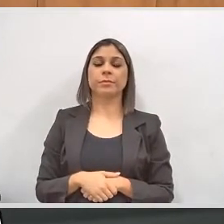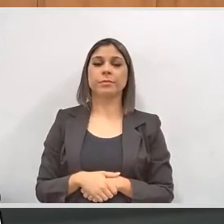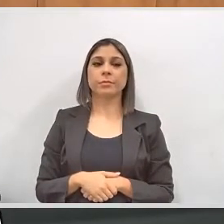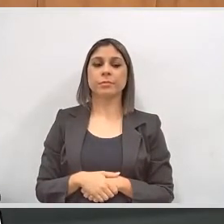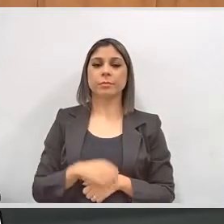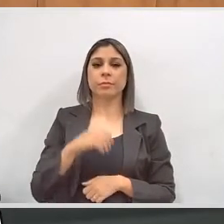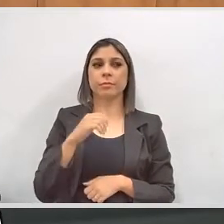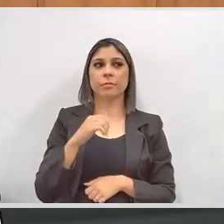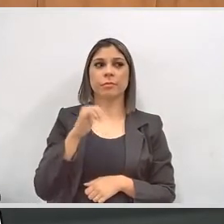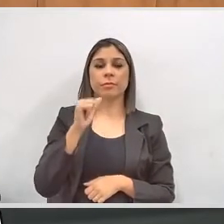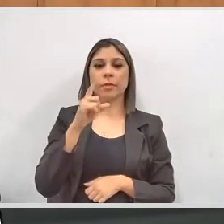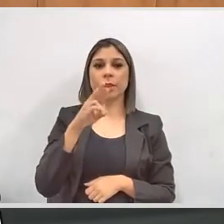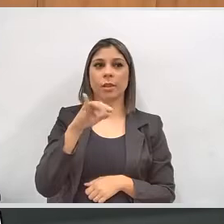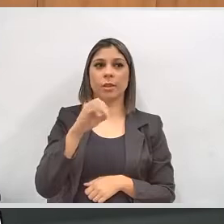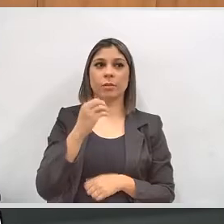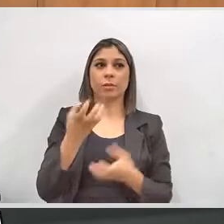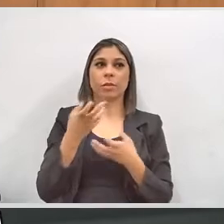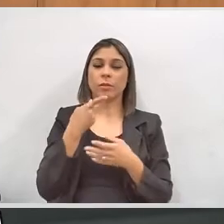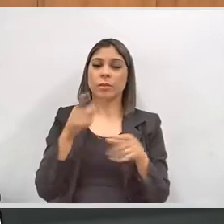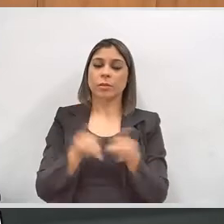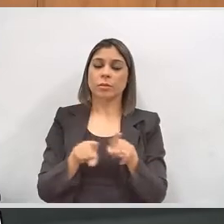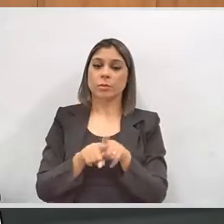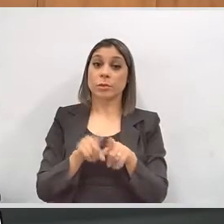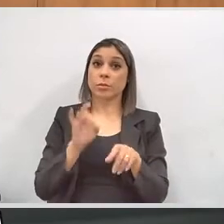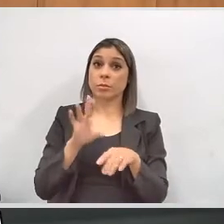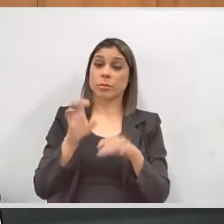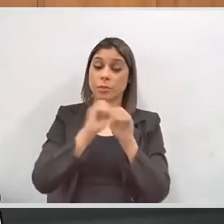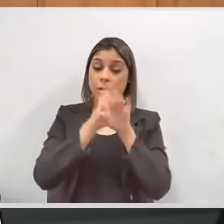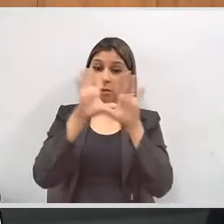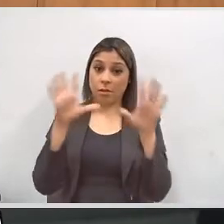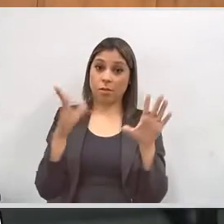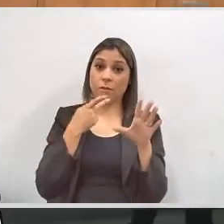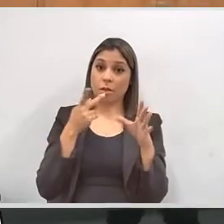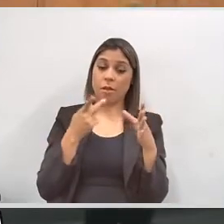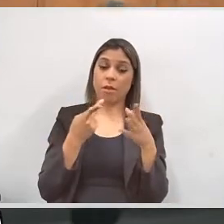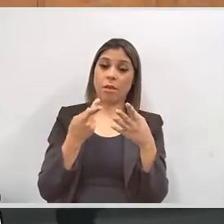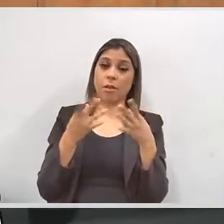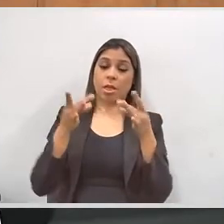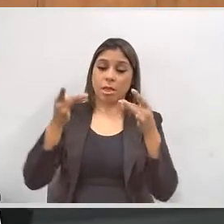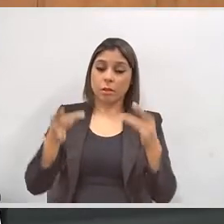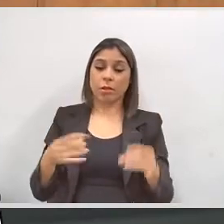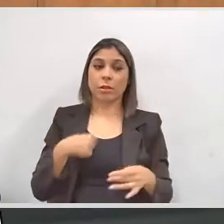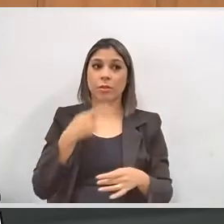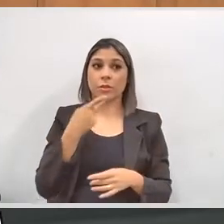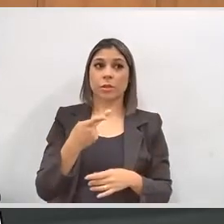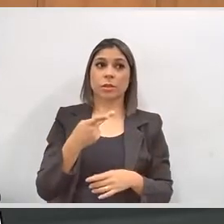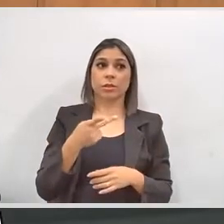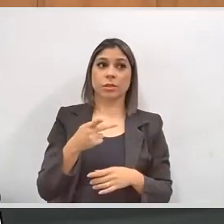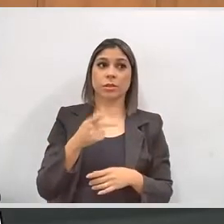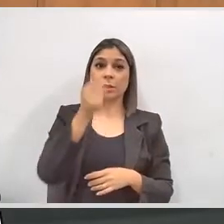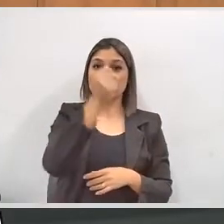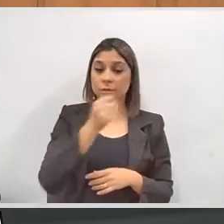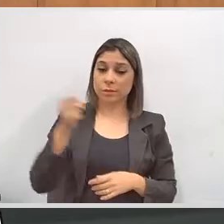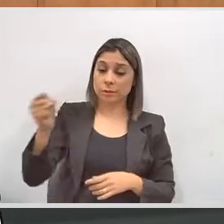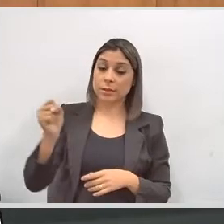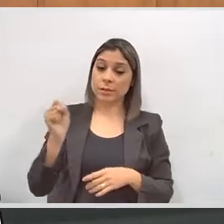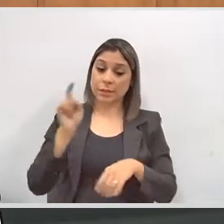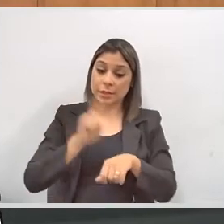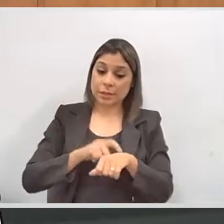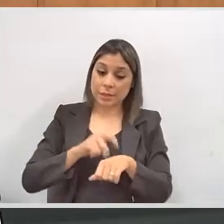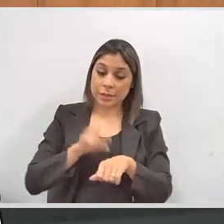Adriano deseja também fazer uma interferência. Sim, muito obrigado, seu presidente. É só para esclarecer e dar mais detalhes a respeito do que eu disse, a transferência